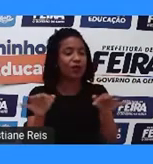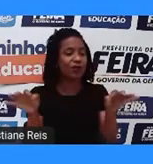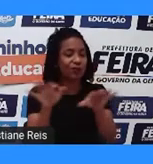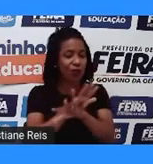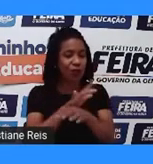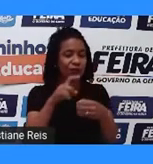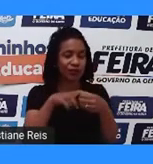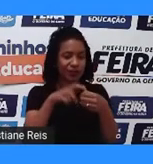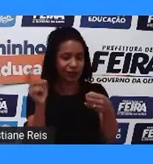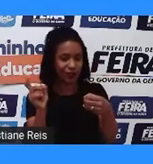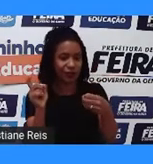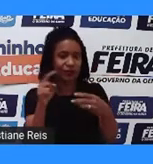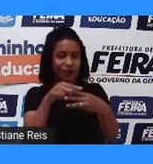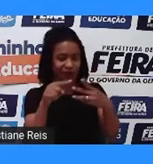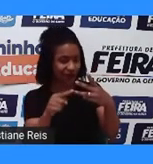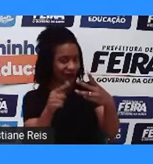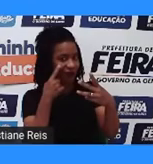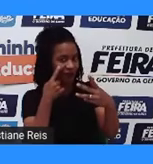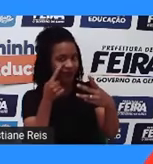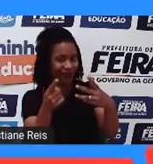Vamos entrar aqui com essa opção.